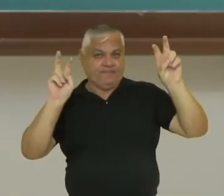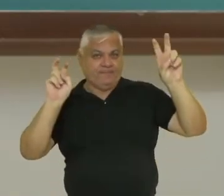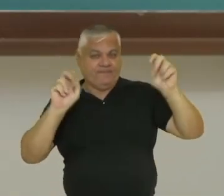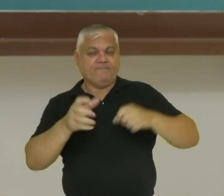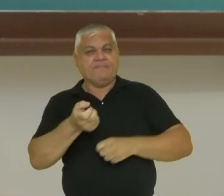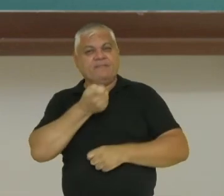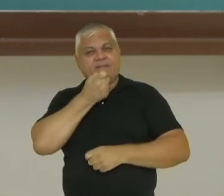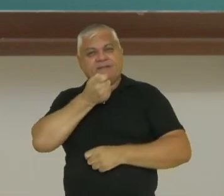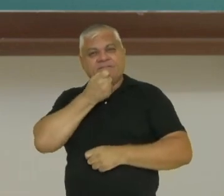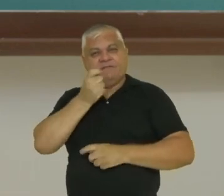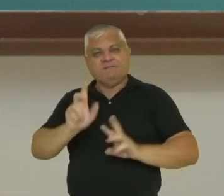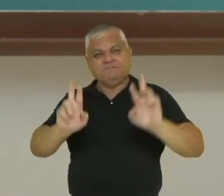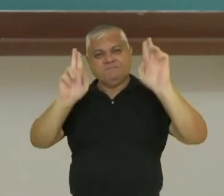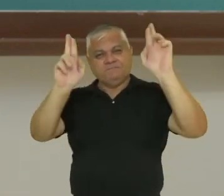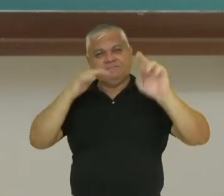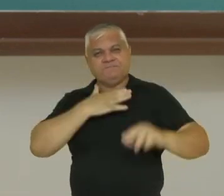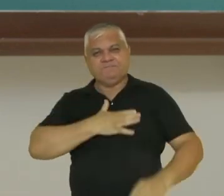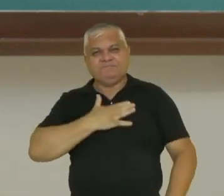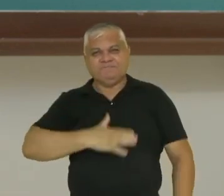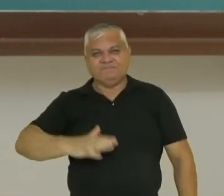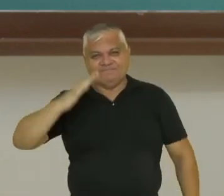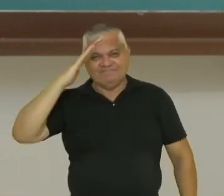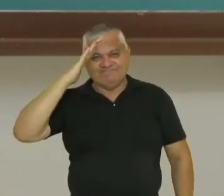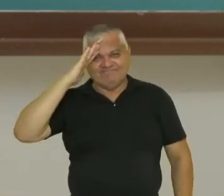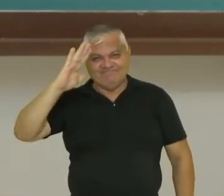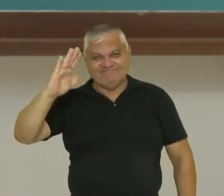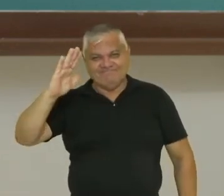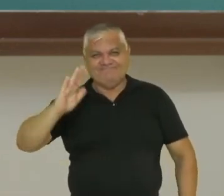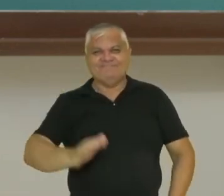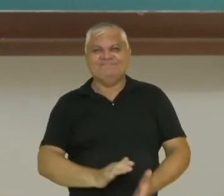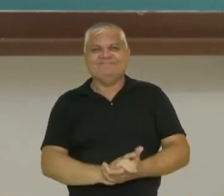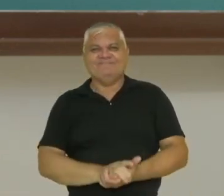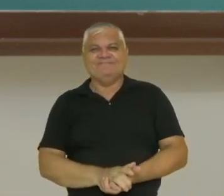entrevista. Espero que vocês tenham gostado. Até breve.